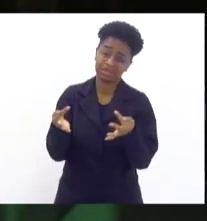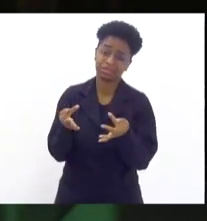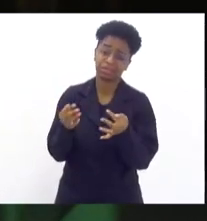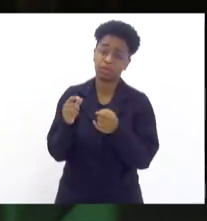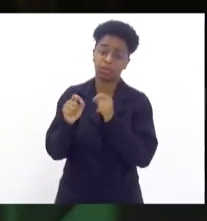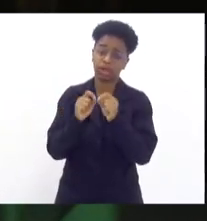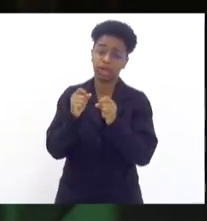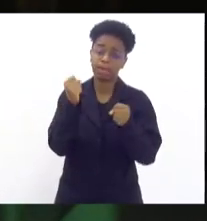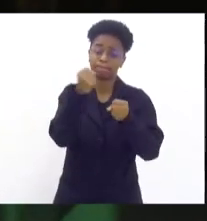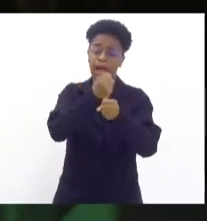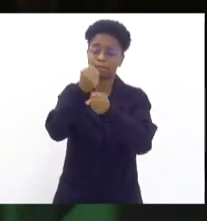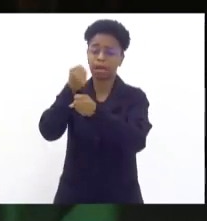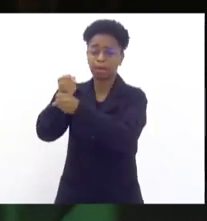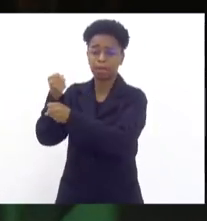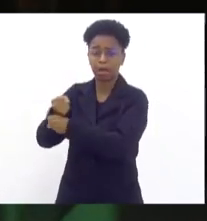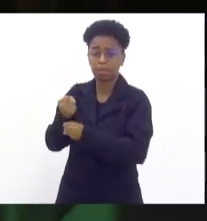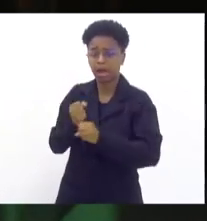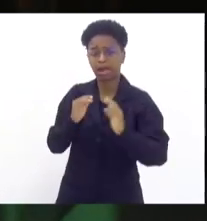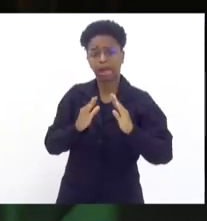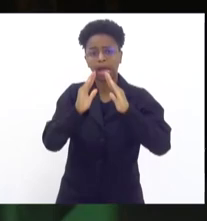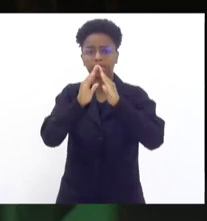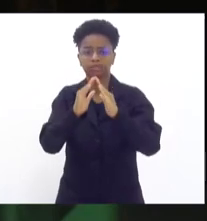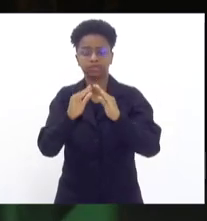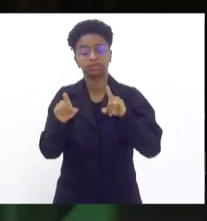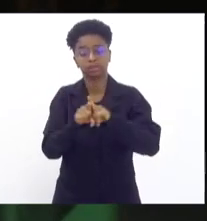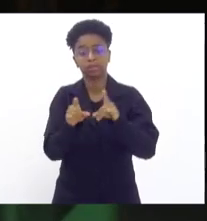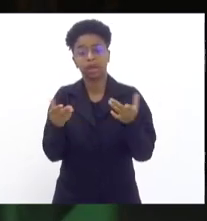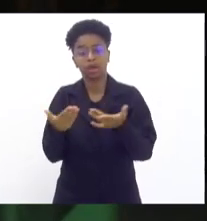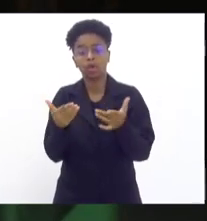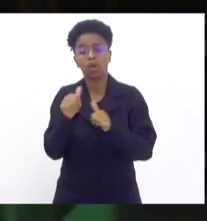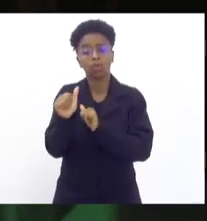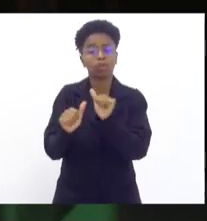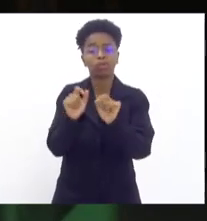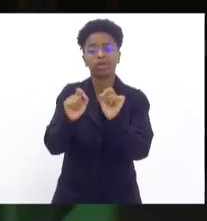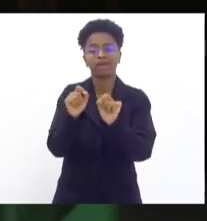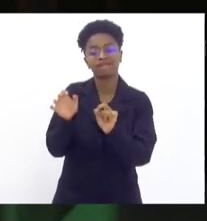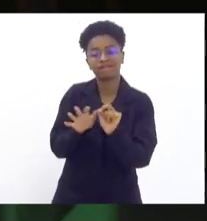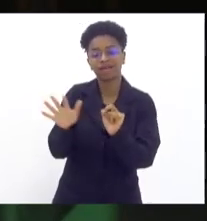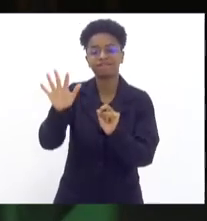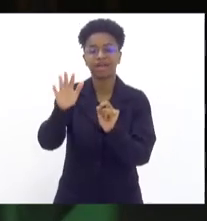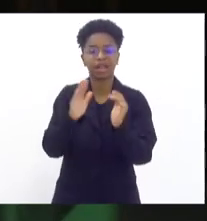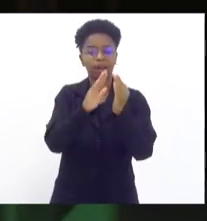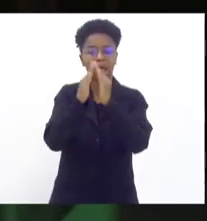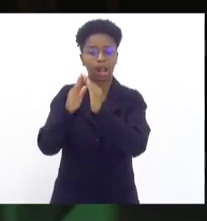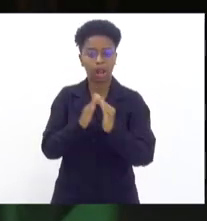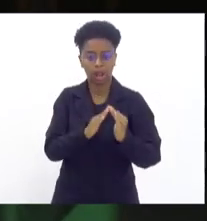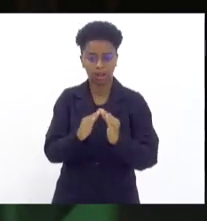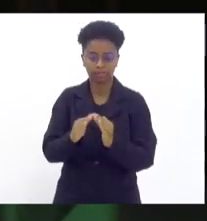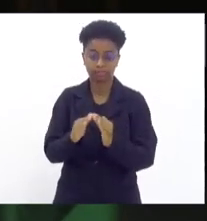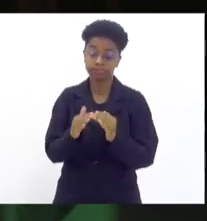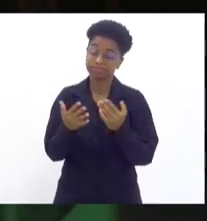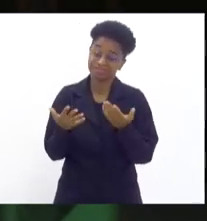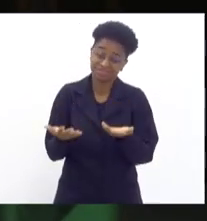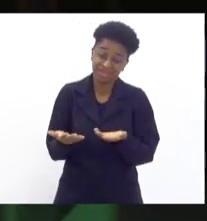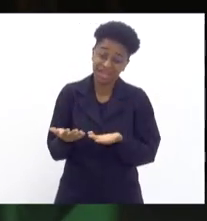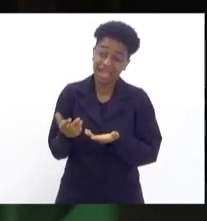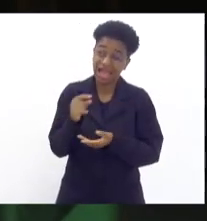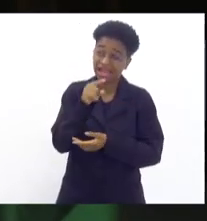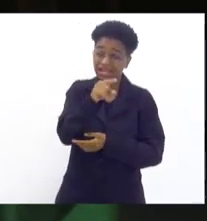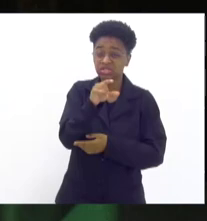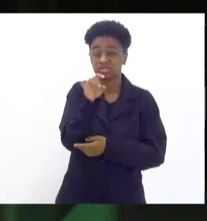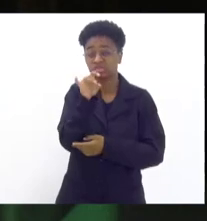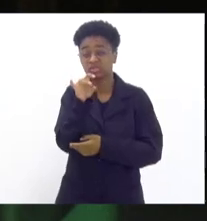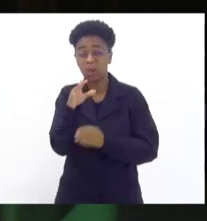loteado e virou ali um complexo de favelas e de comunidade. Não que ali morem